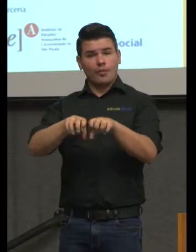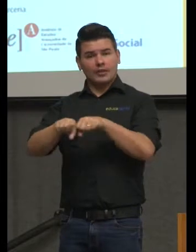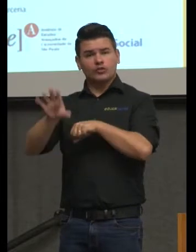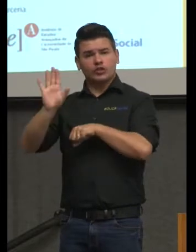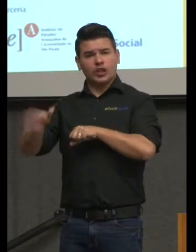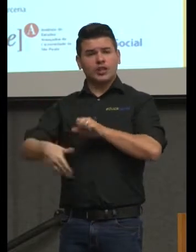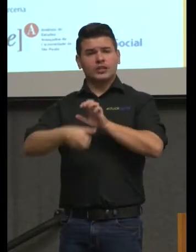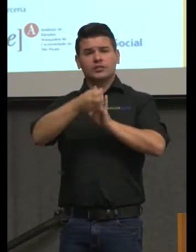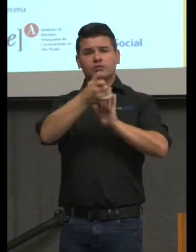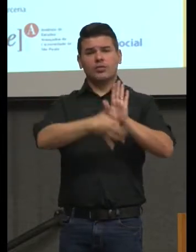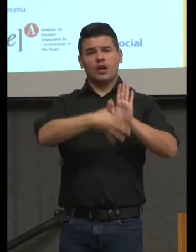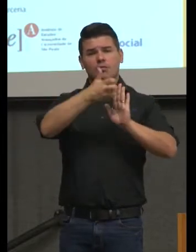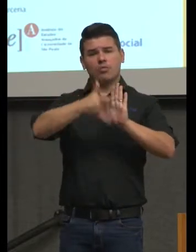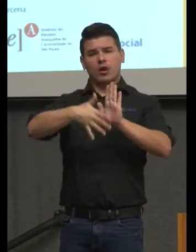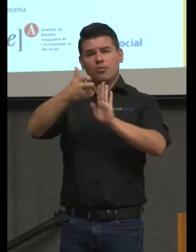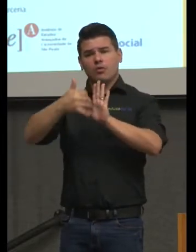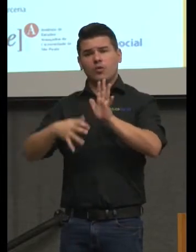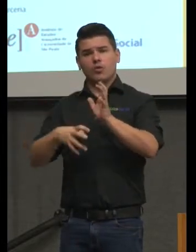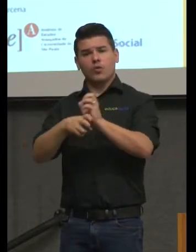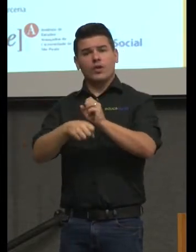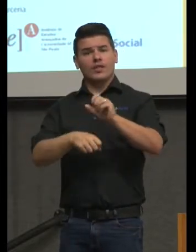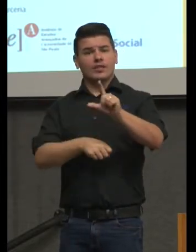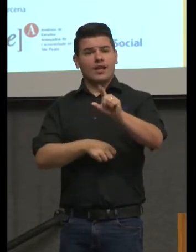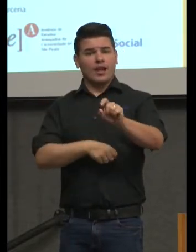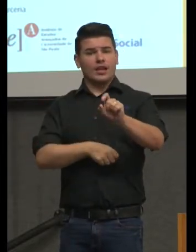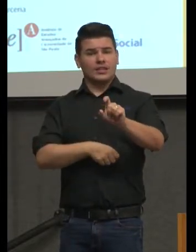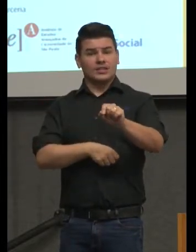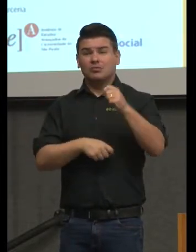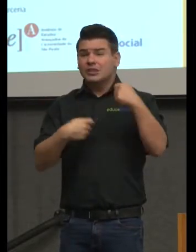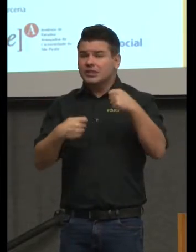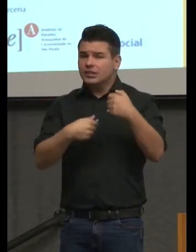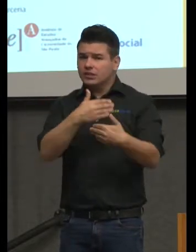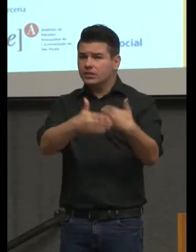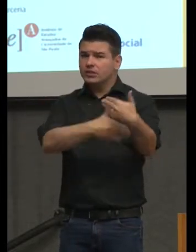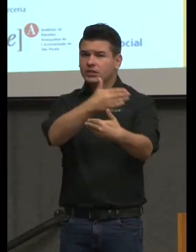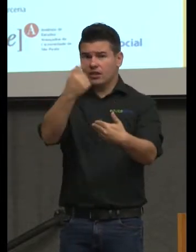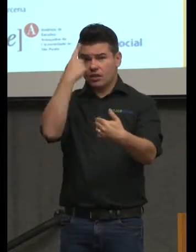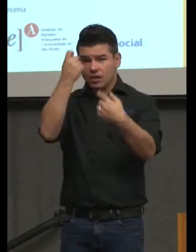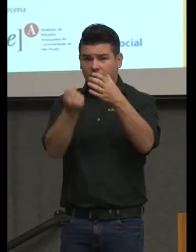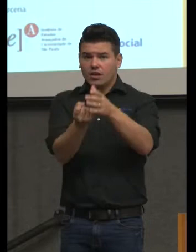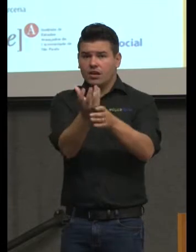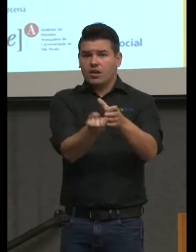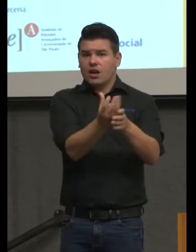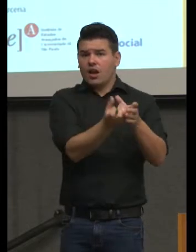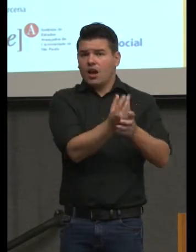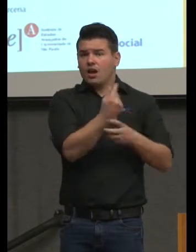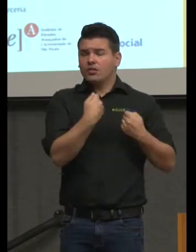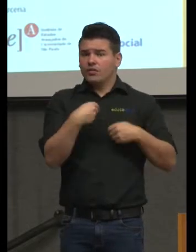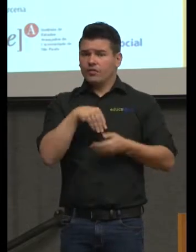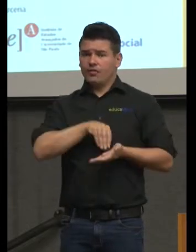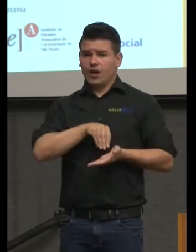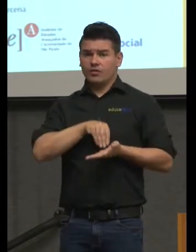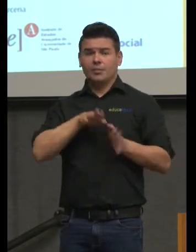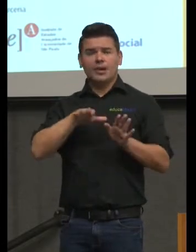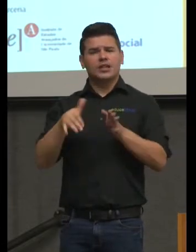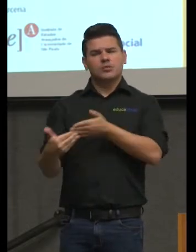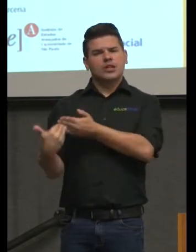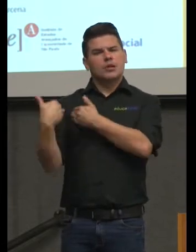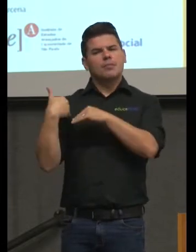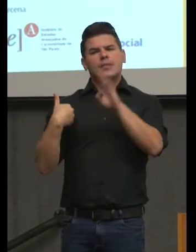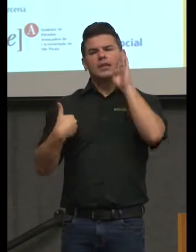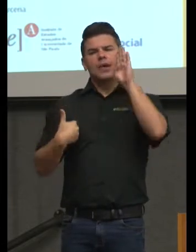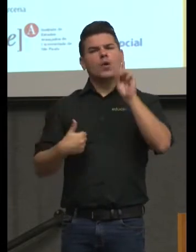dez competências gerais da base tem que ser desenvolvidos. E, portanto, a responsabilidade